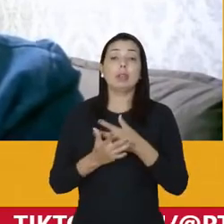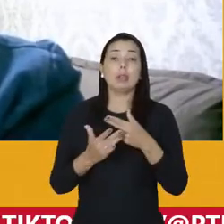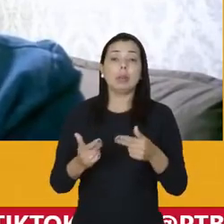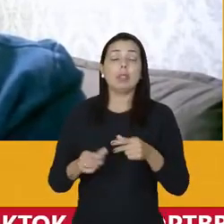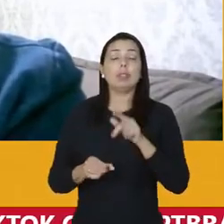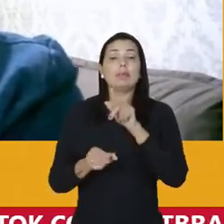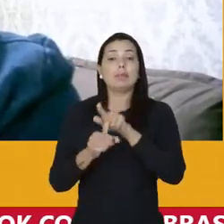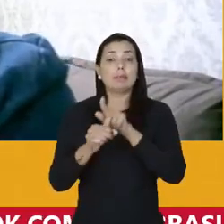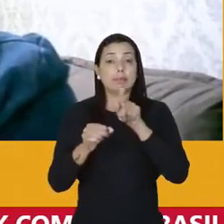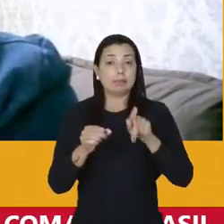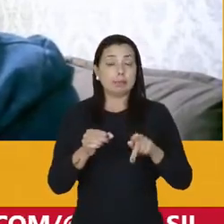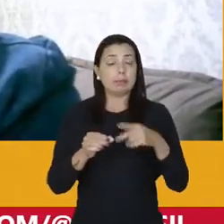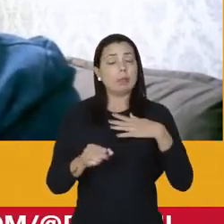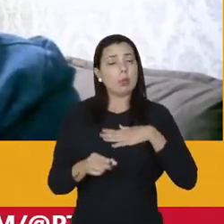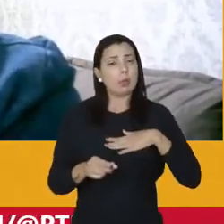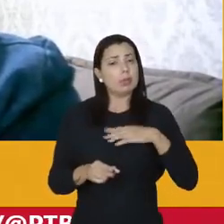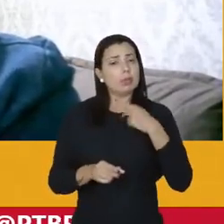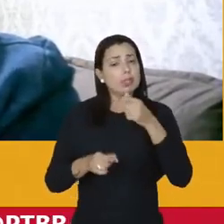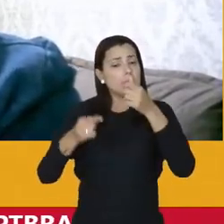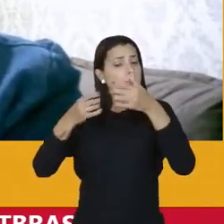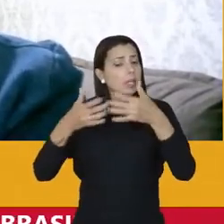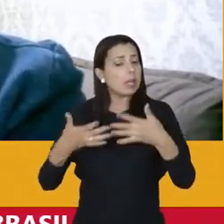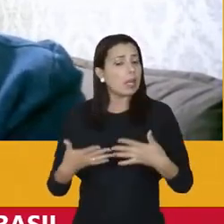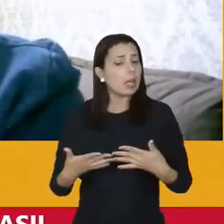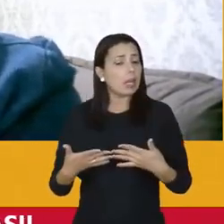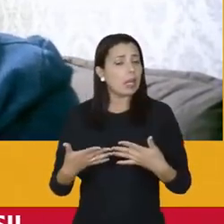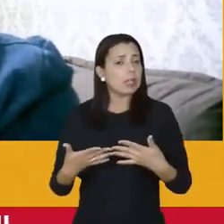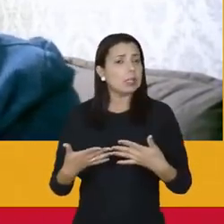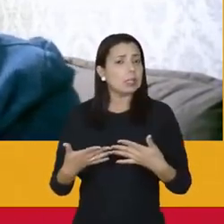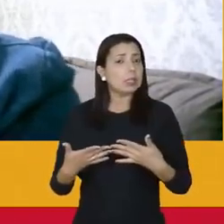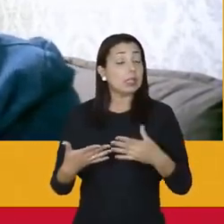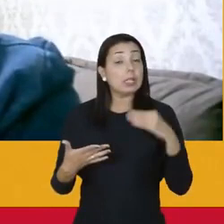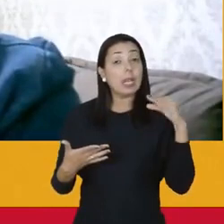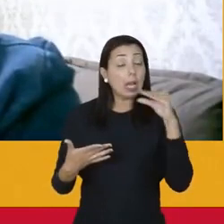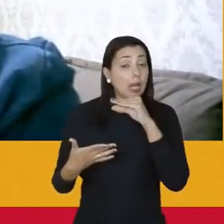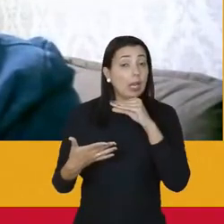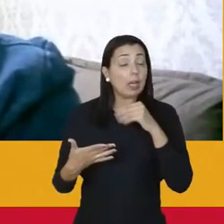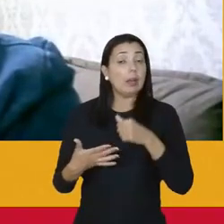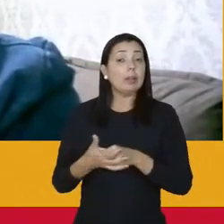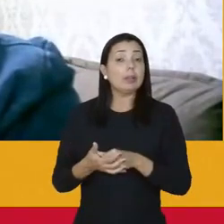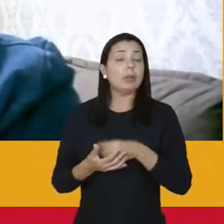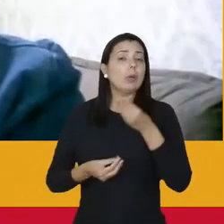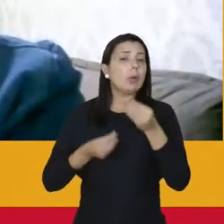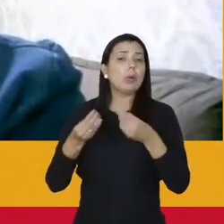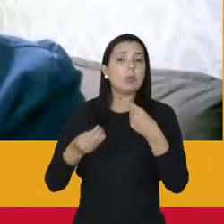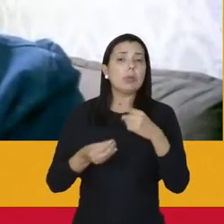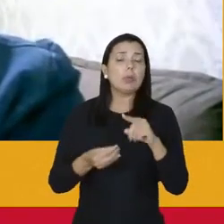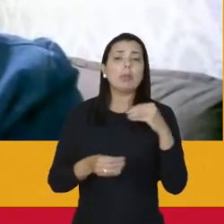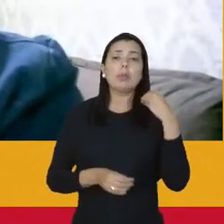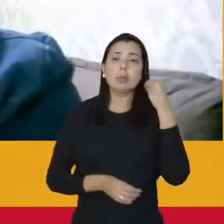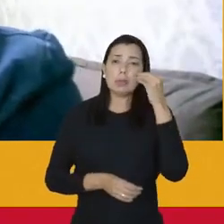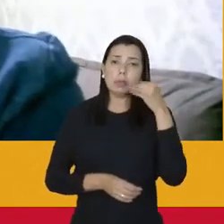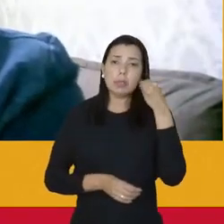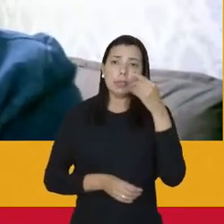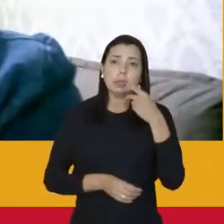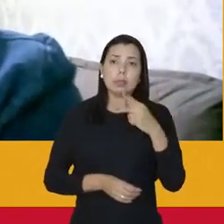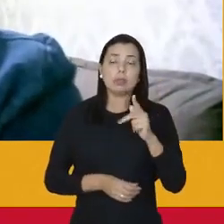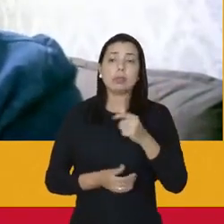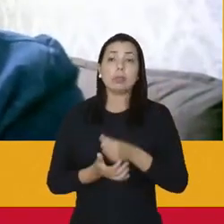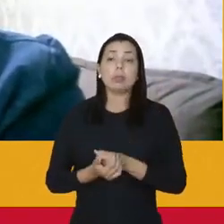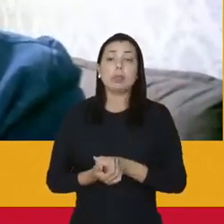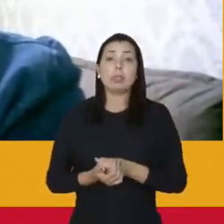periféricas. Eu queria que você contasse um pouquinho, em rápidas palavras, como é que foi a sua experiência ao